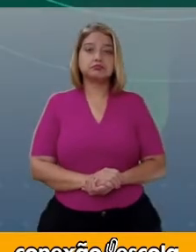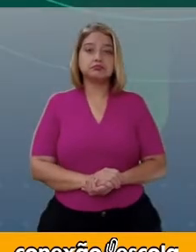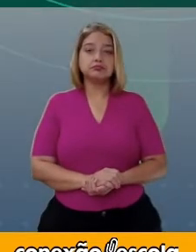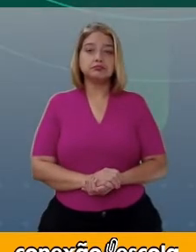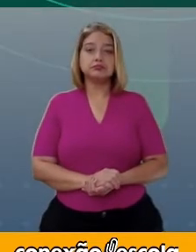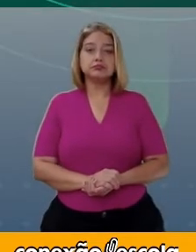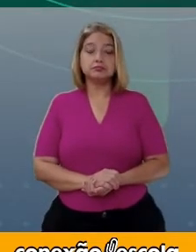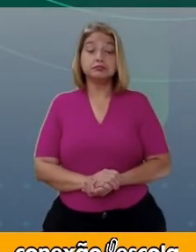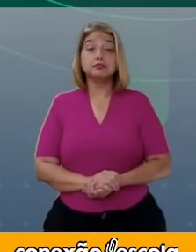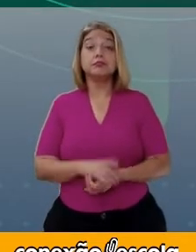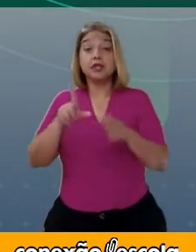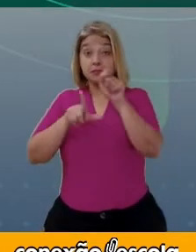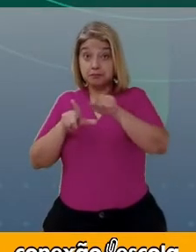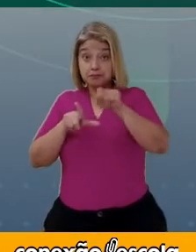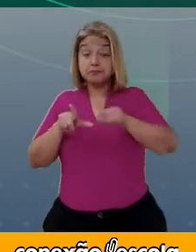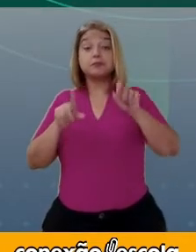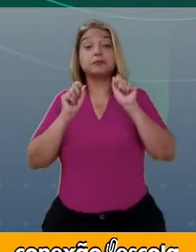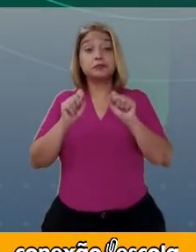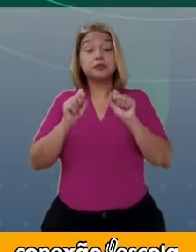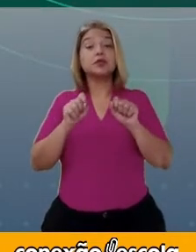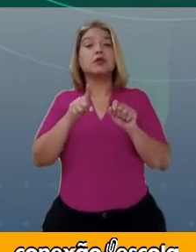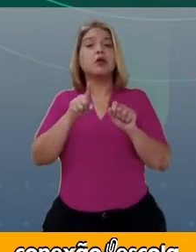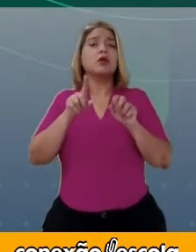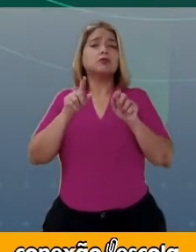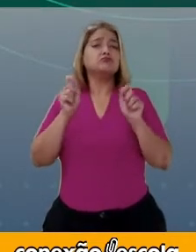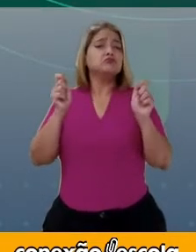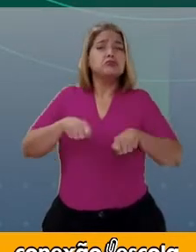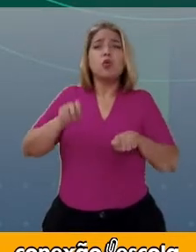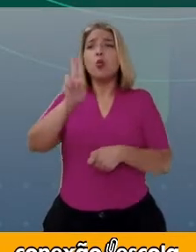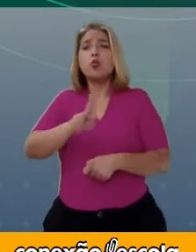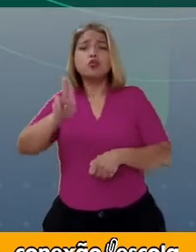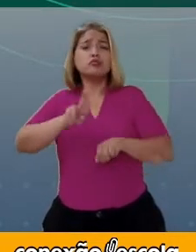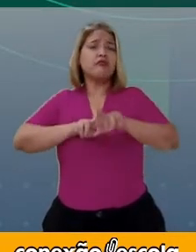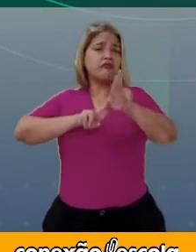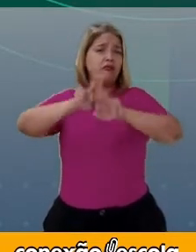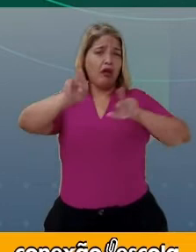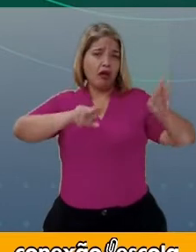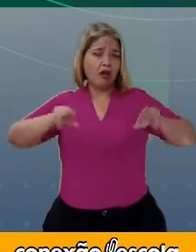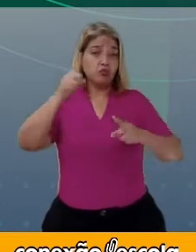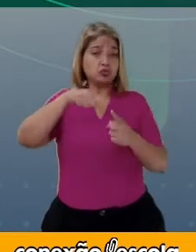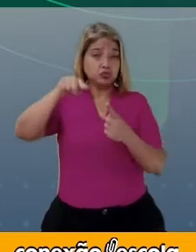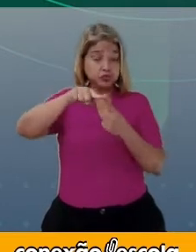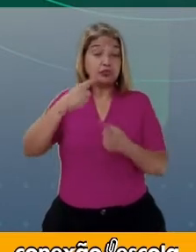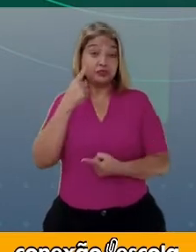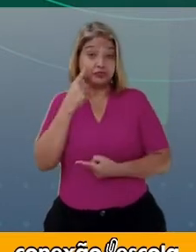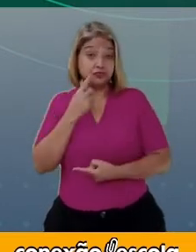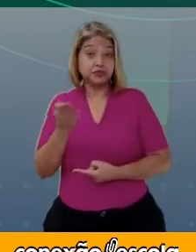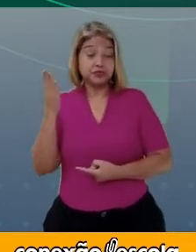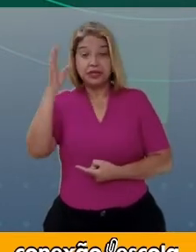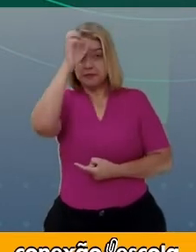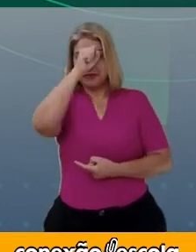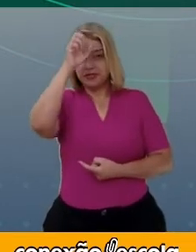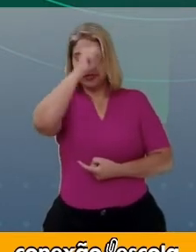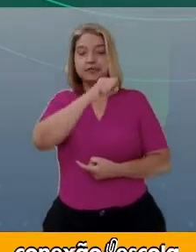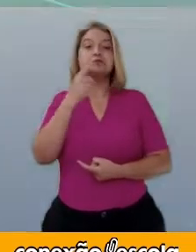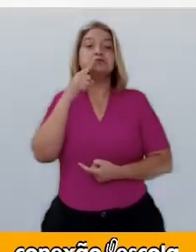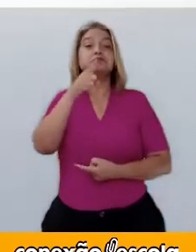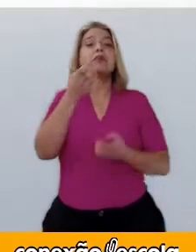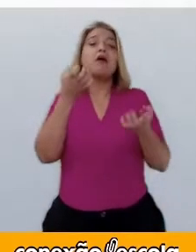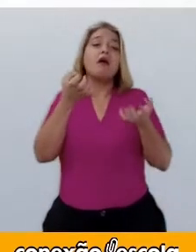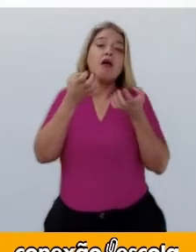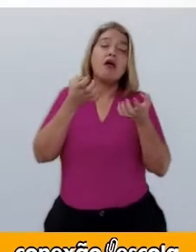Os bilhetes podem ser usados para diversas finalidades. Vamos aprender. Deixar um